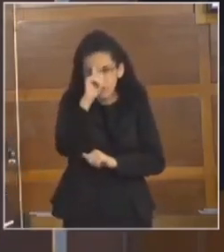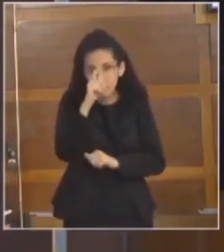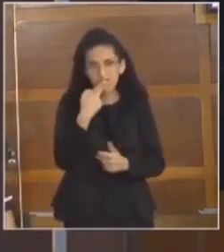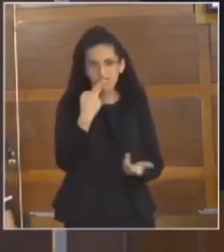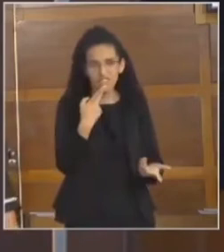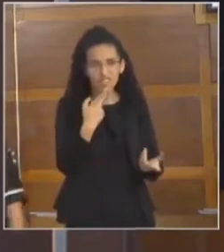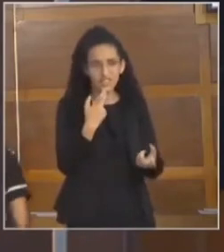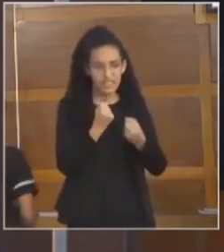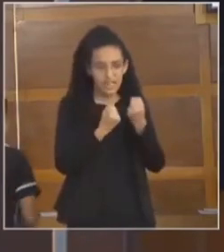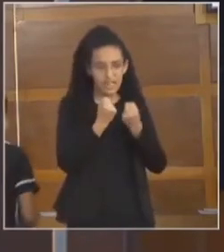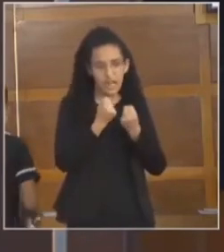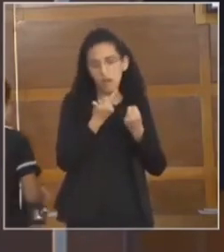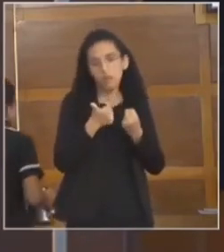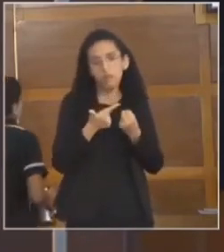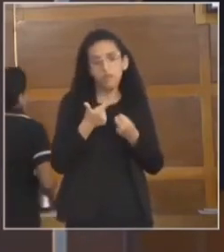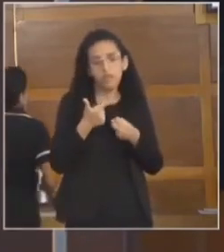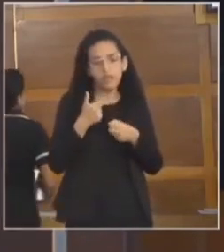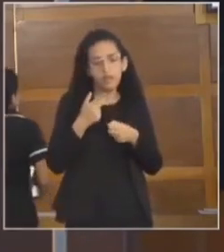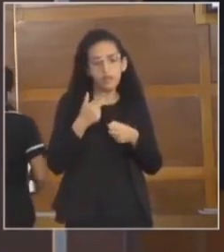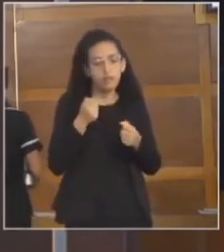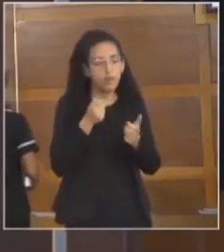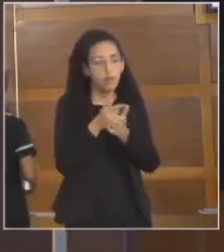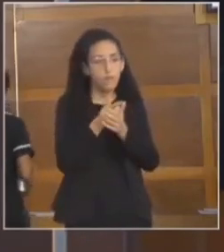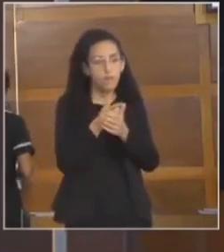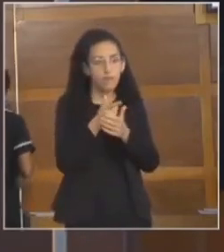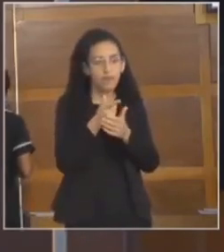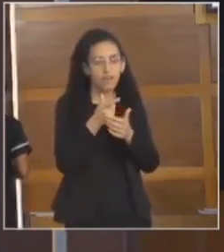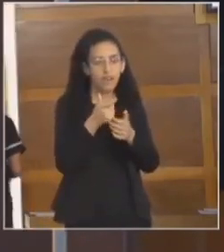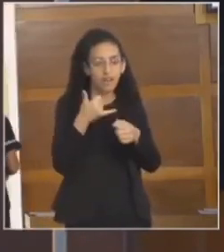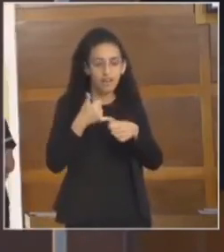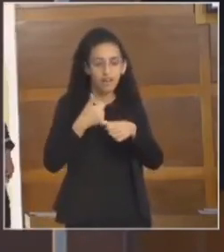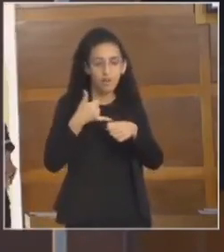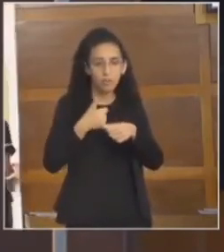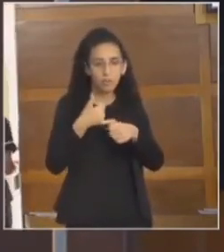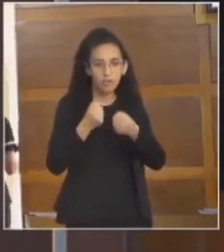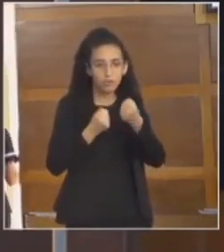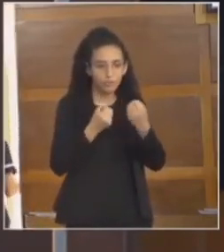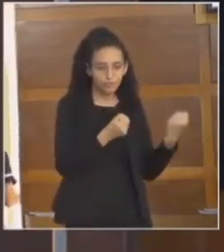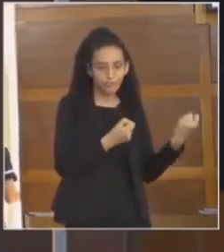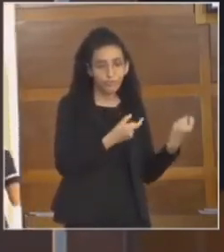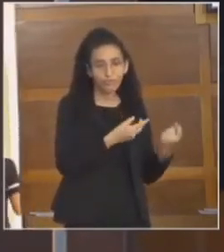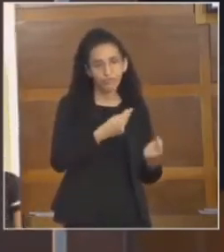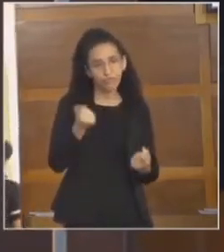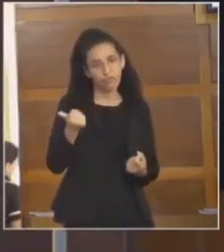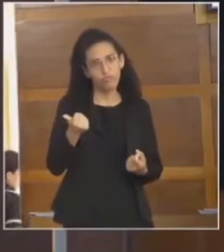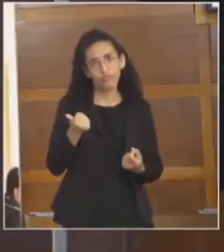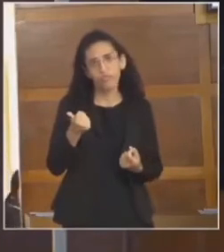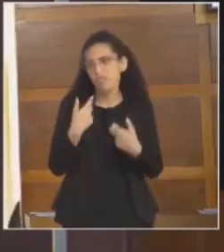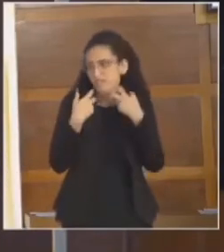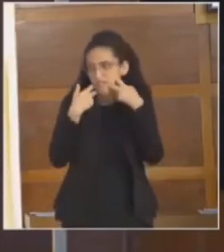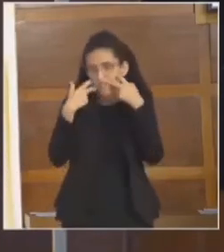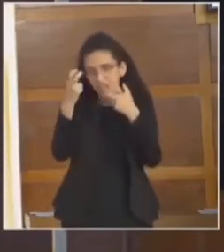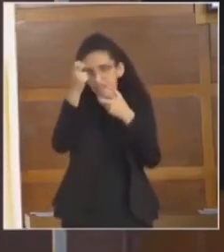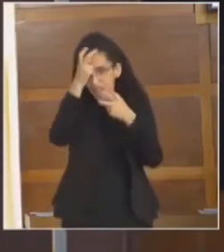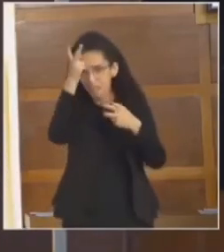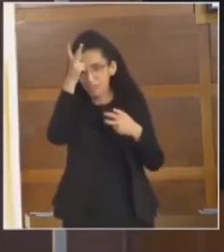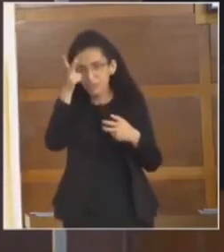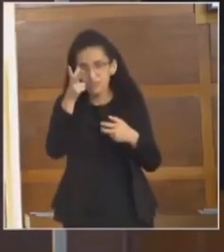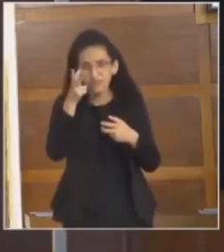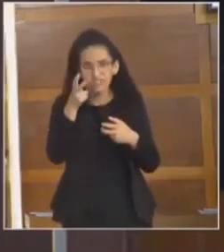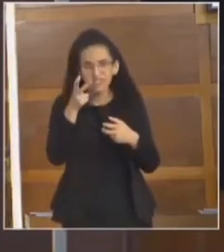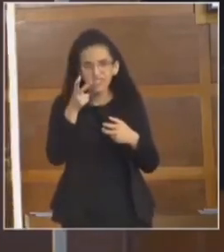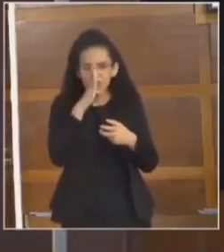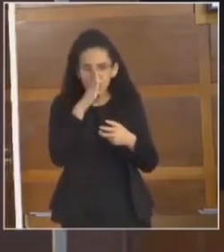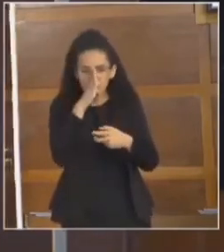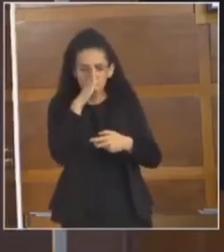que o município não tem carro ou não tem combustível com o orçamento bilionário que a saúde tem. Covardia é o prefeito Fernando Jordão